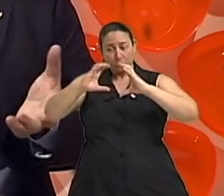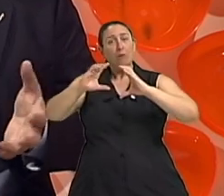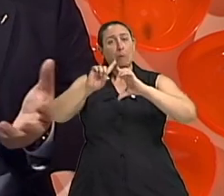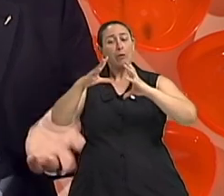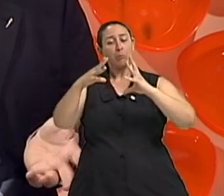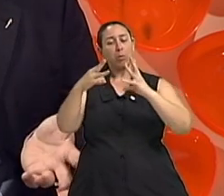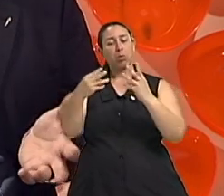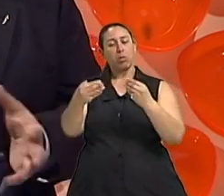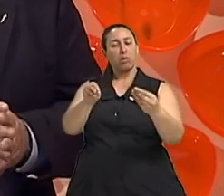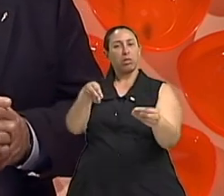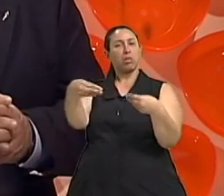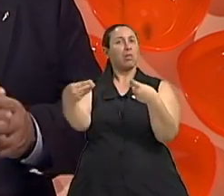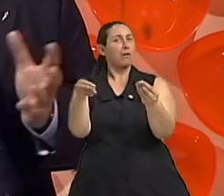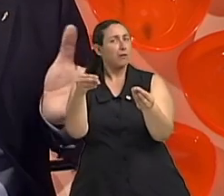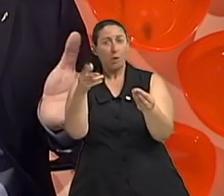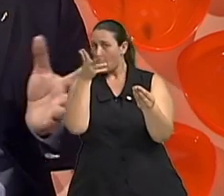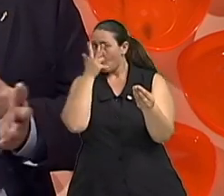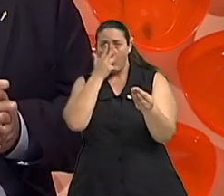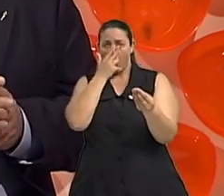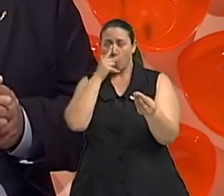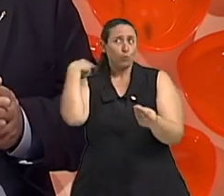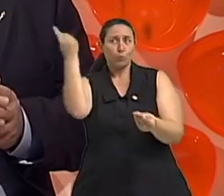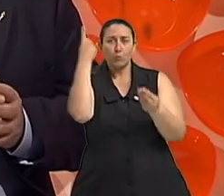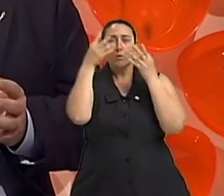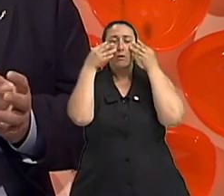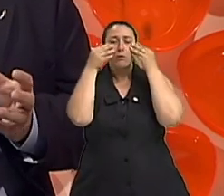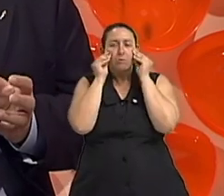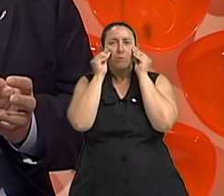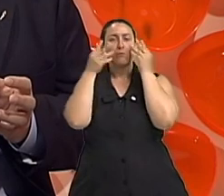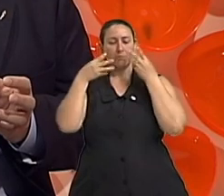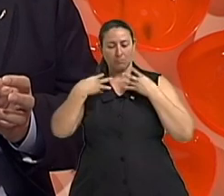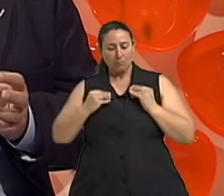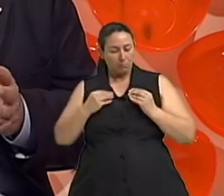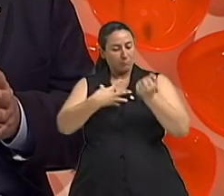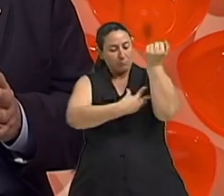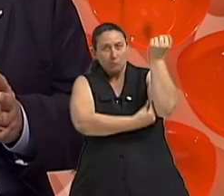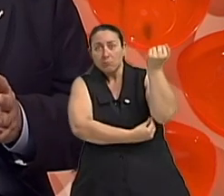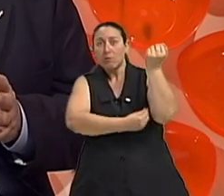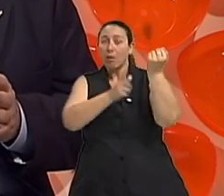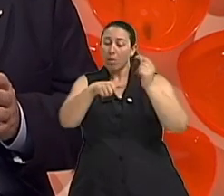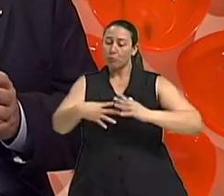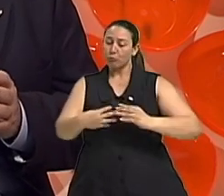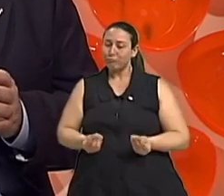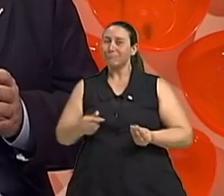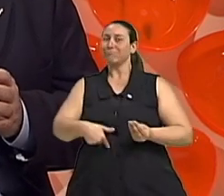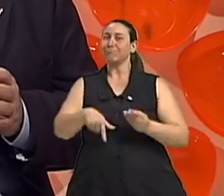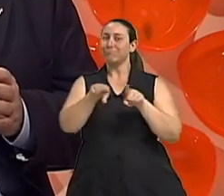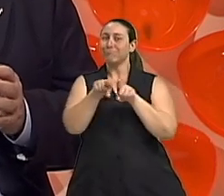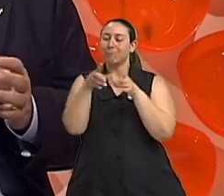esse processo de lacidão, de lacidez, que o popular chama